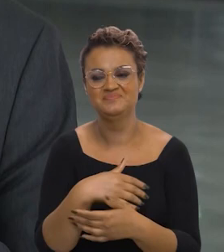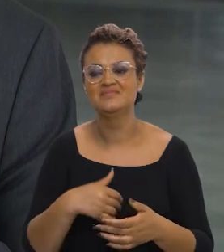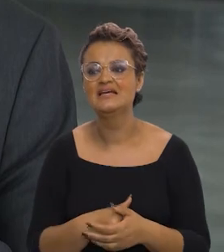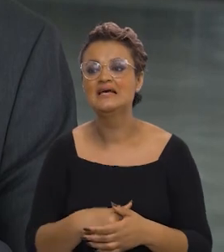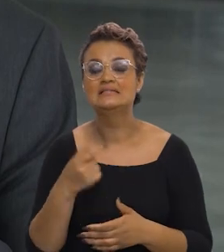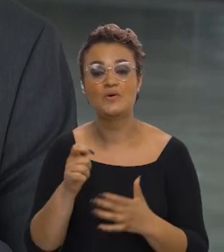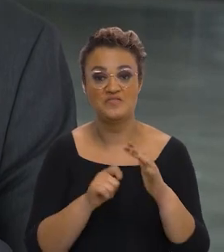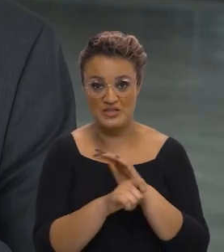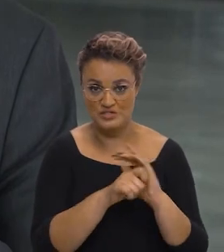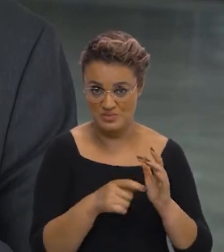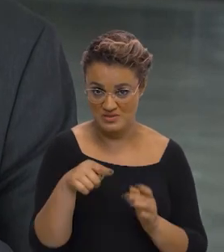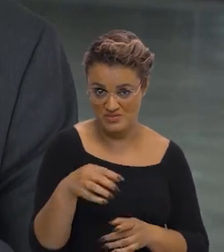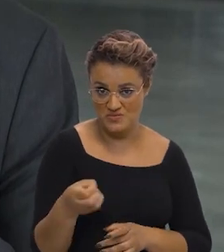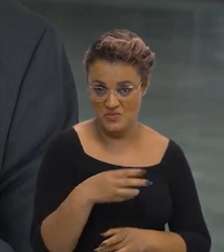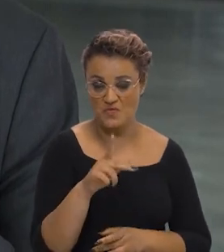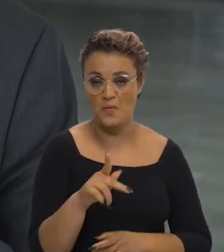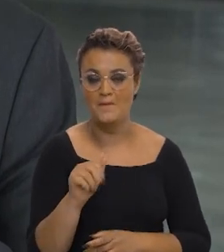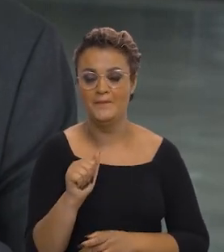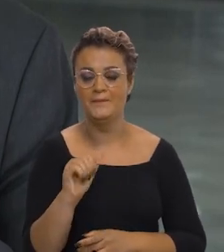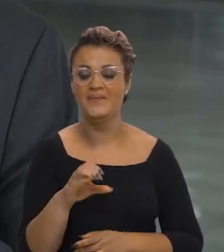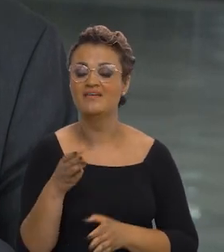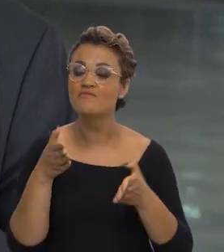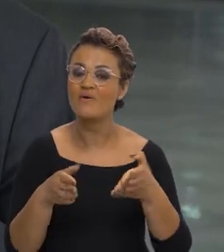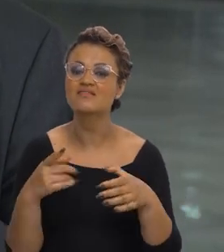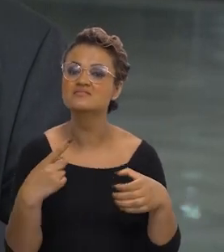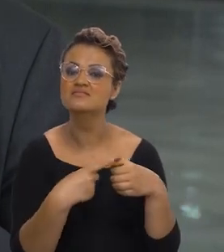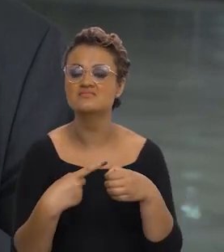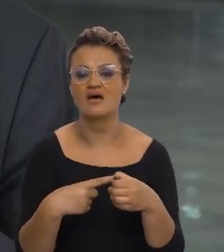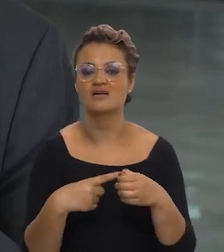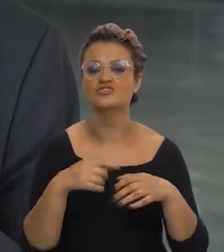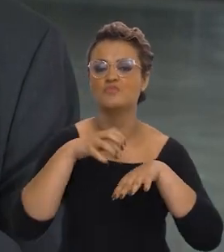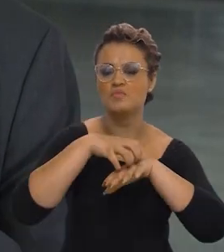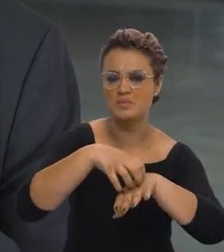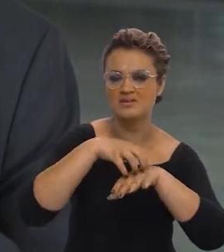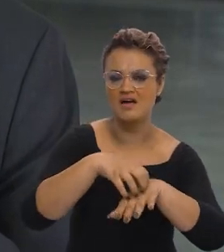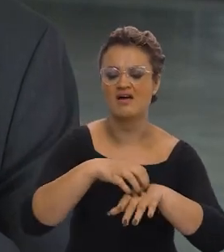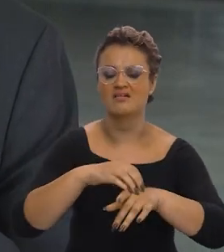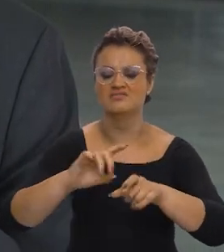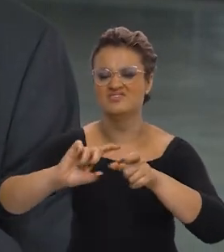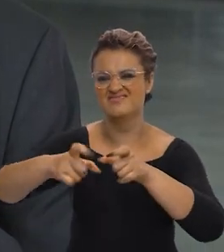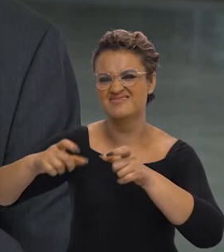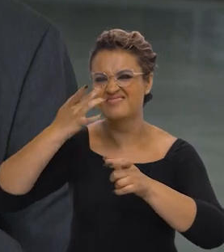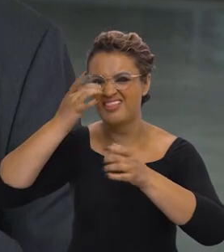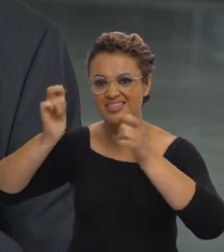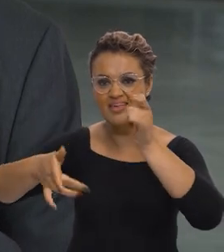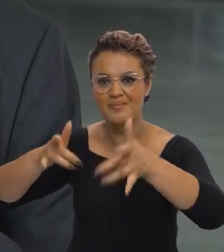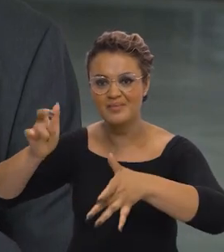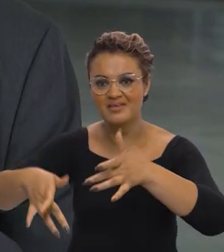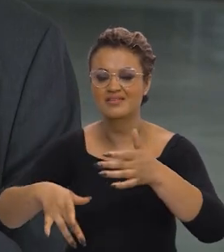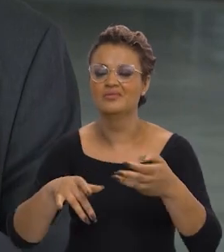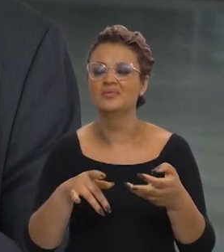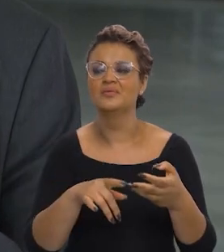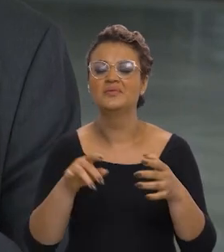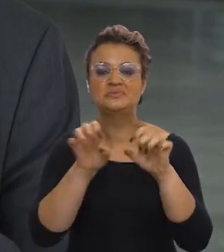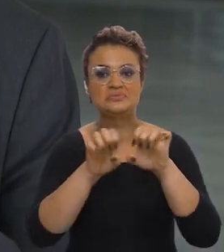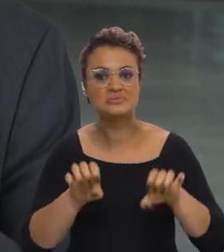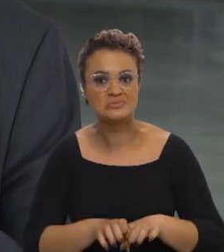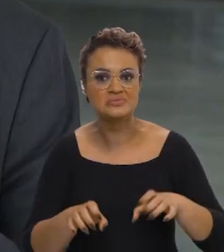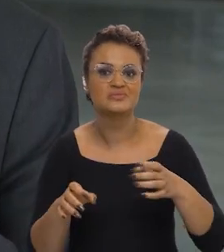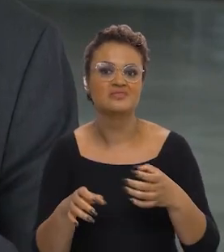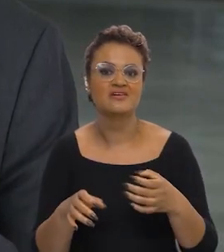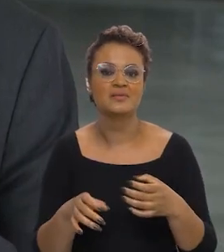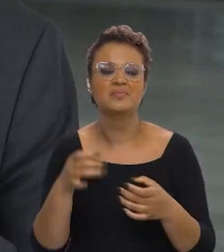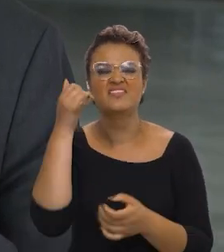investimento desse novo PAC é para as cidades. Então, é em mobilidade, em saneamento, é em